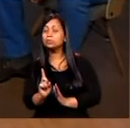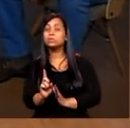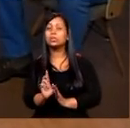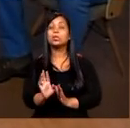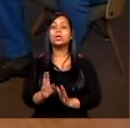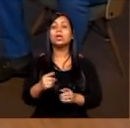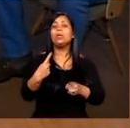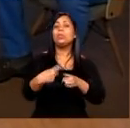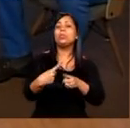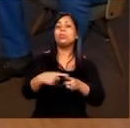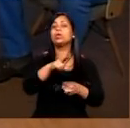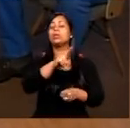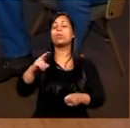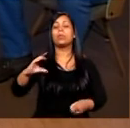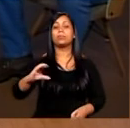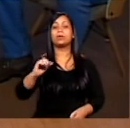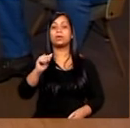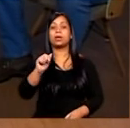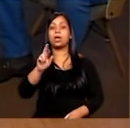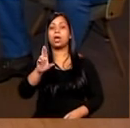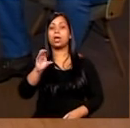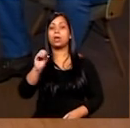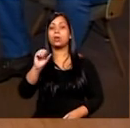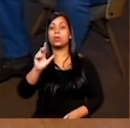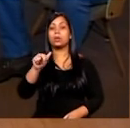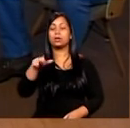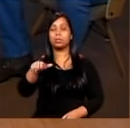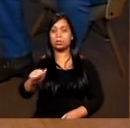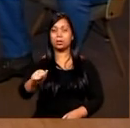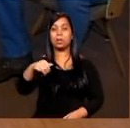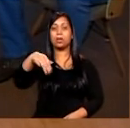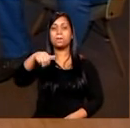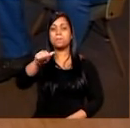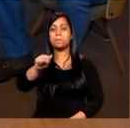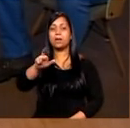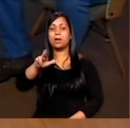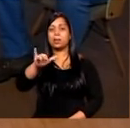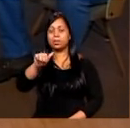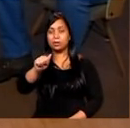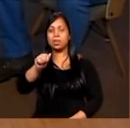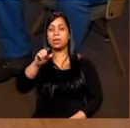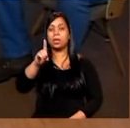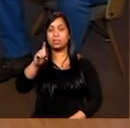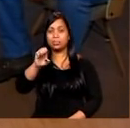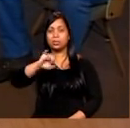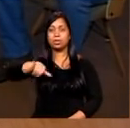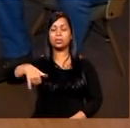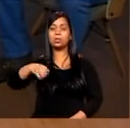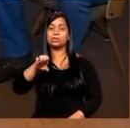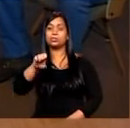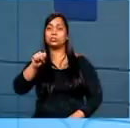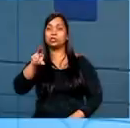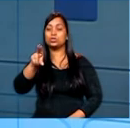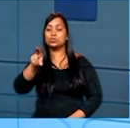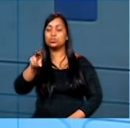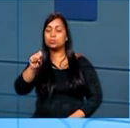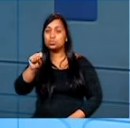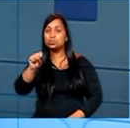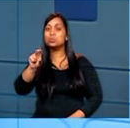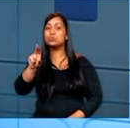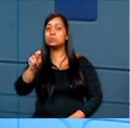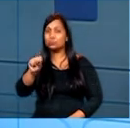por que o nome Carolina Maria de Jesus? Que eu acho importante a gente falar quem foi Carolina Maria de Jesus. Sim.